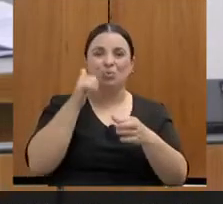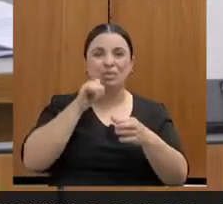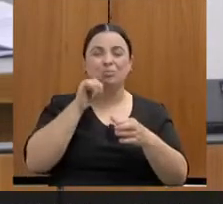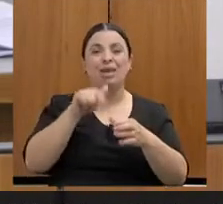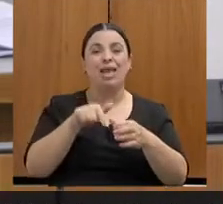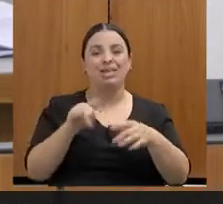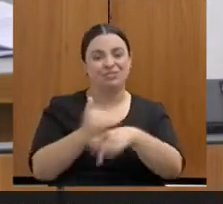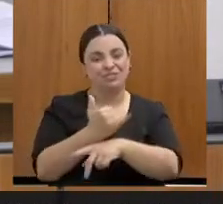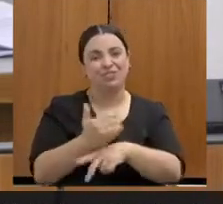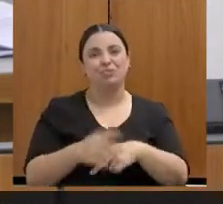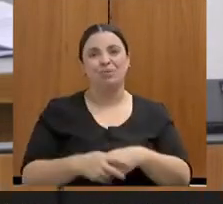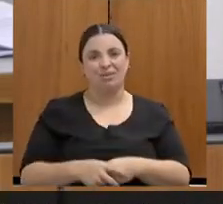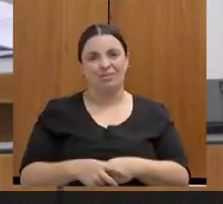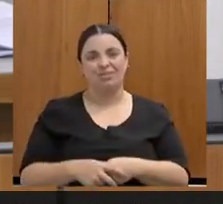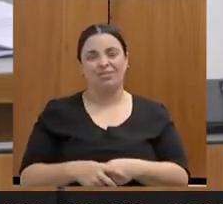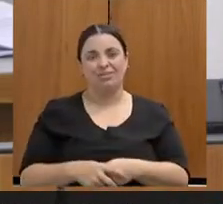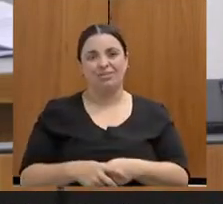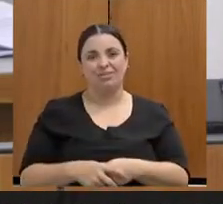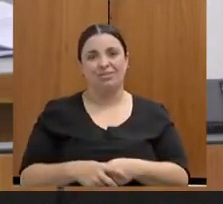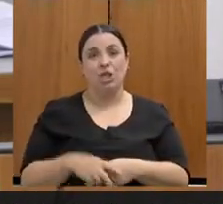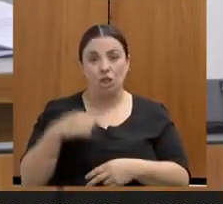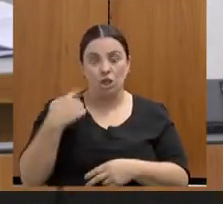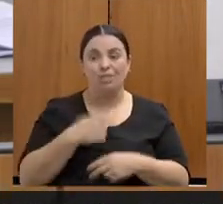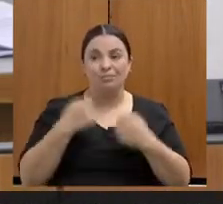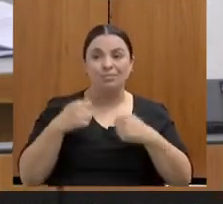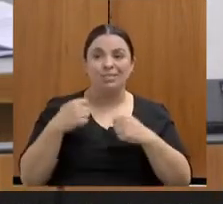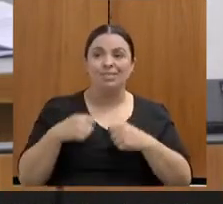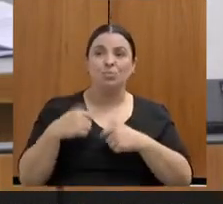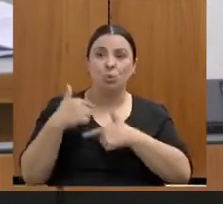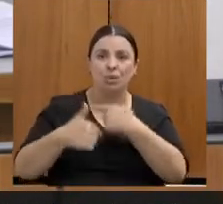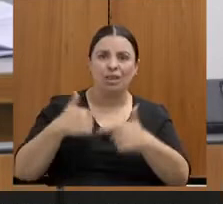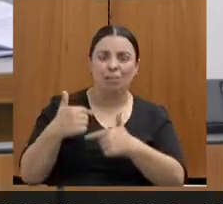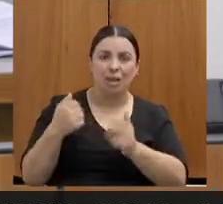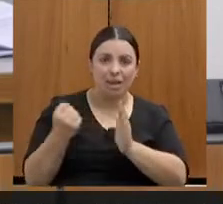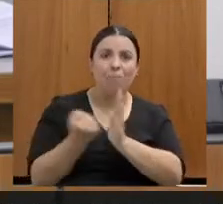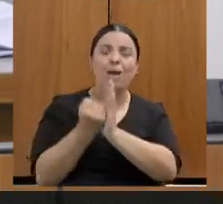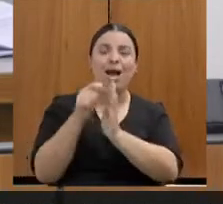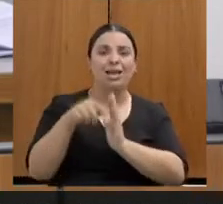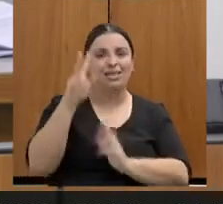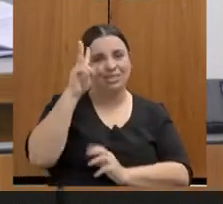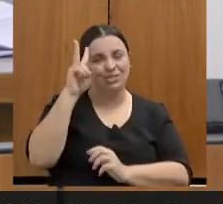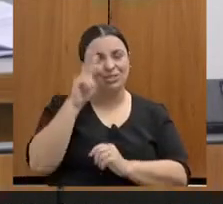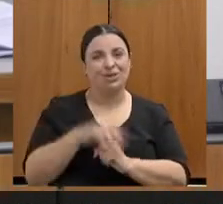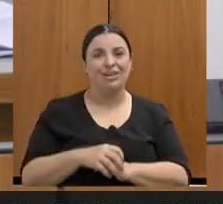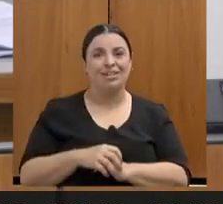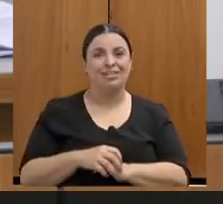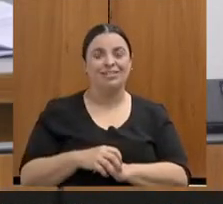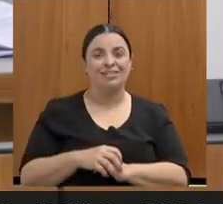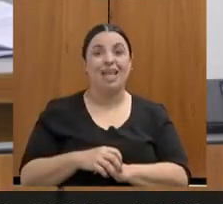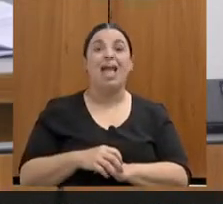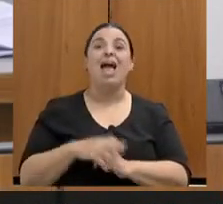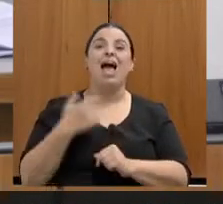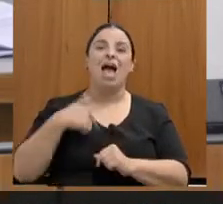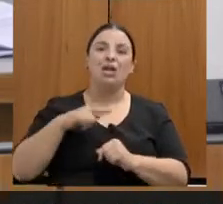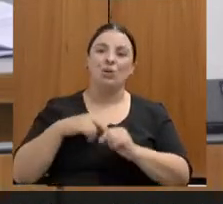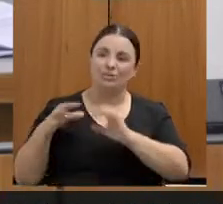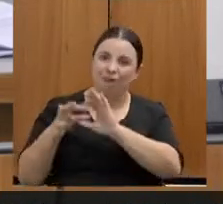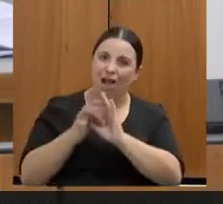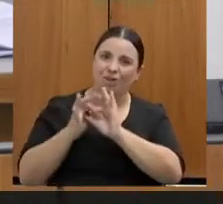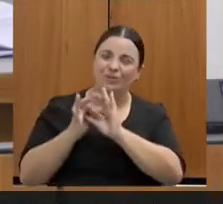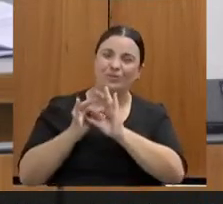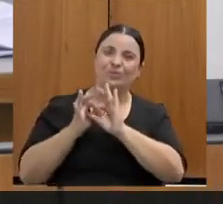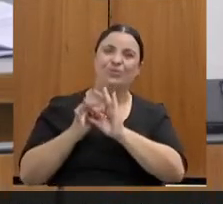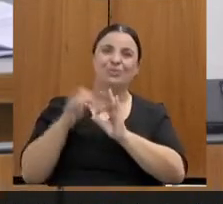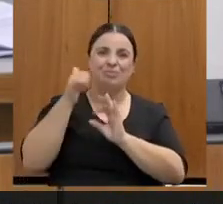mulheres. Então, junto com isso, nós juntamos lá essas mulheres, que são mulheres aguerridas e